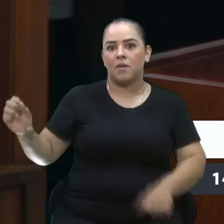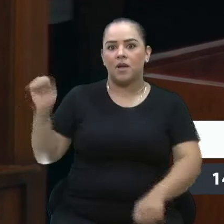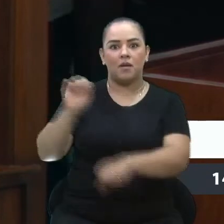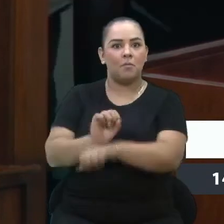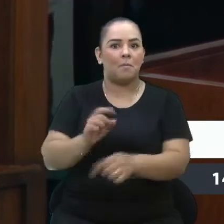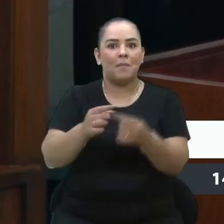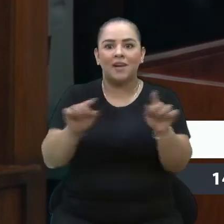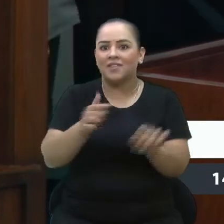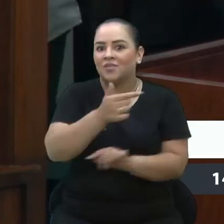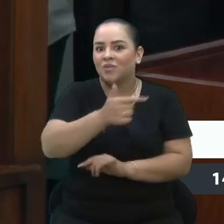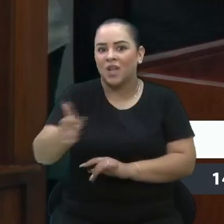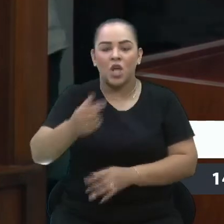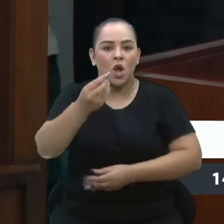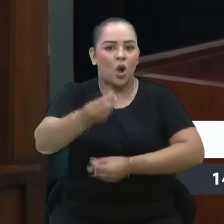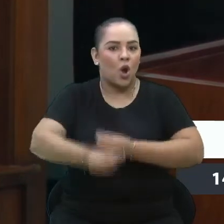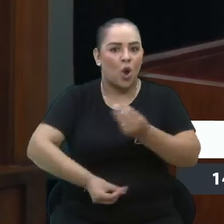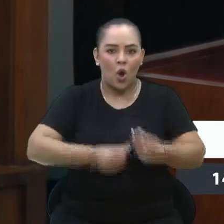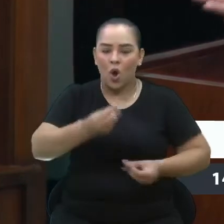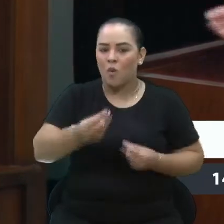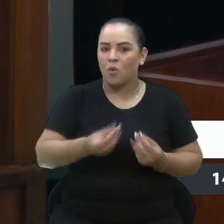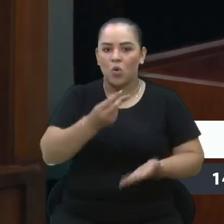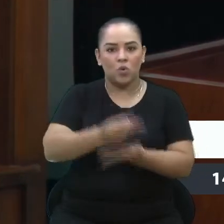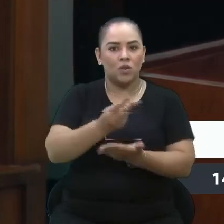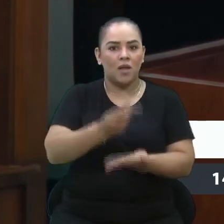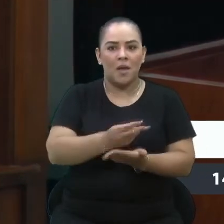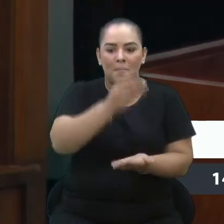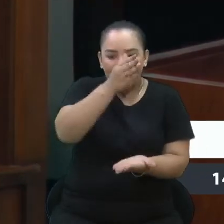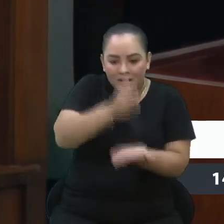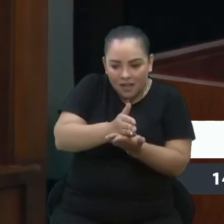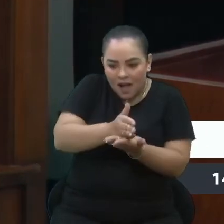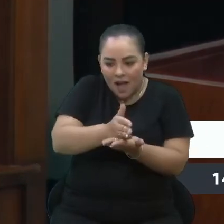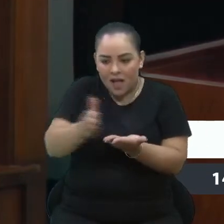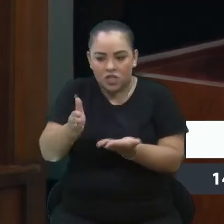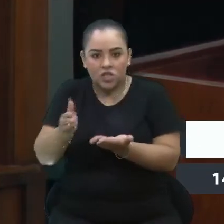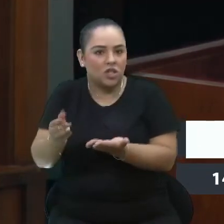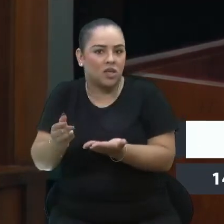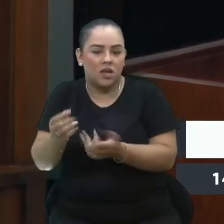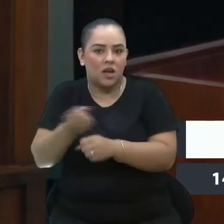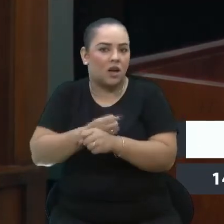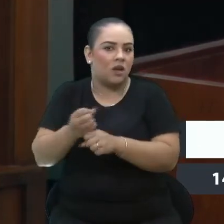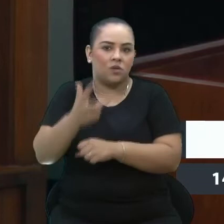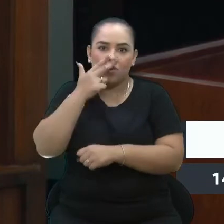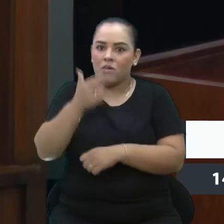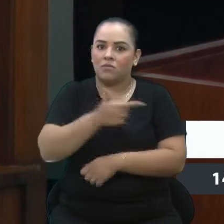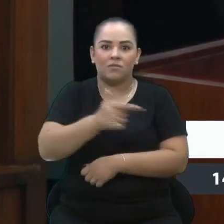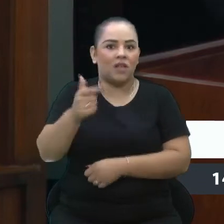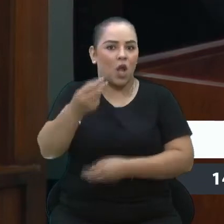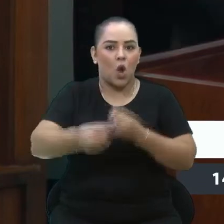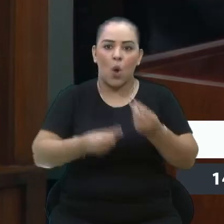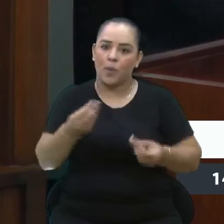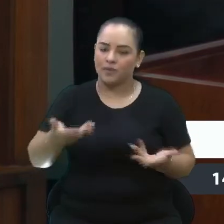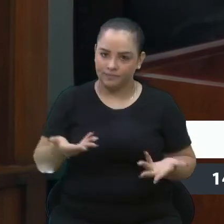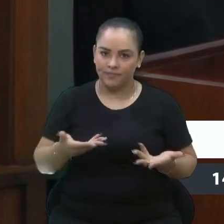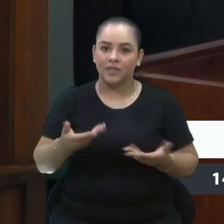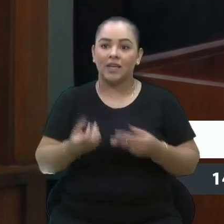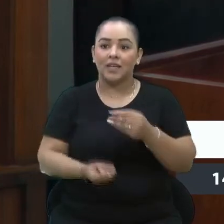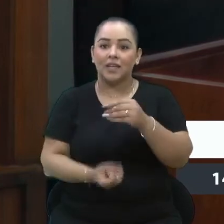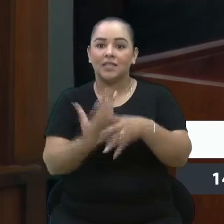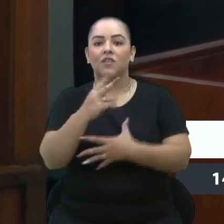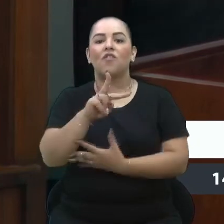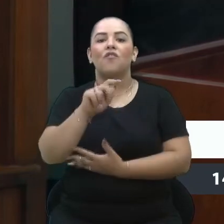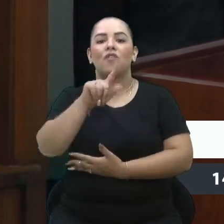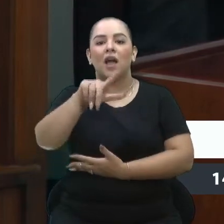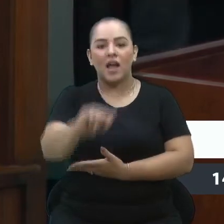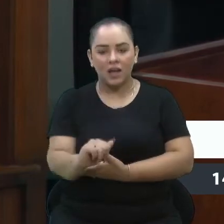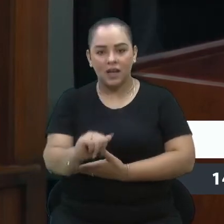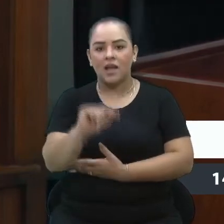há como aguentar, seja meio ano a mais, dessa forma, não tem como. Então, essa criação desse cargo, ela